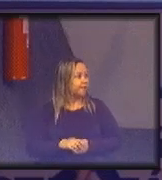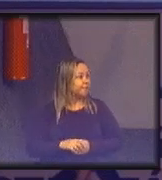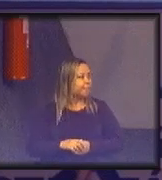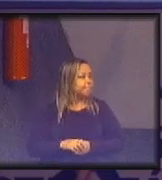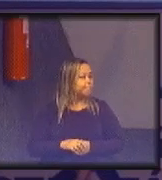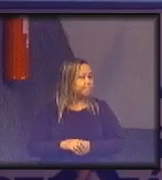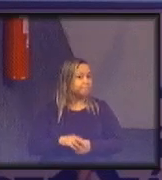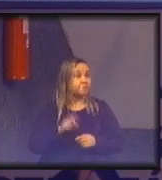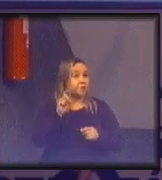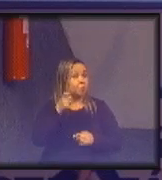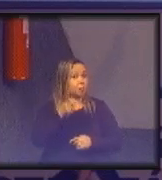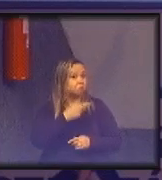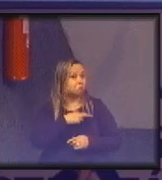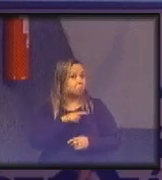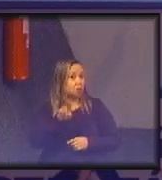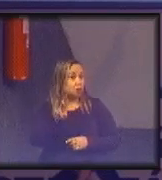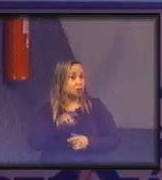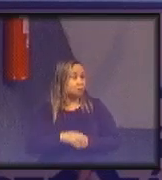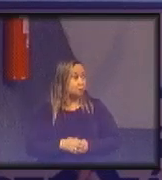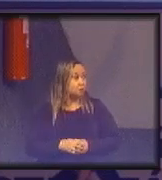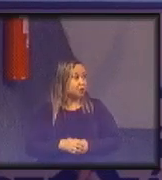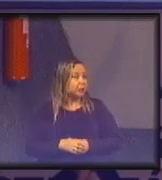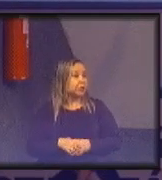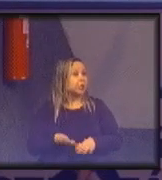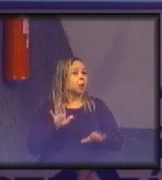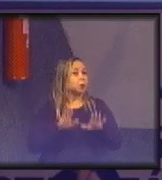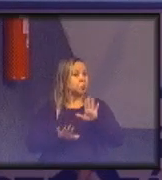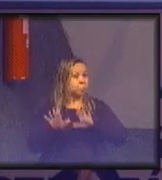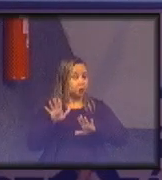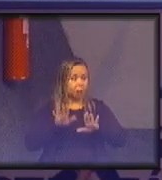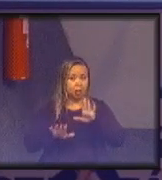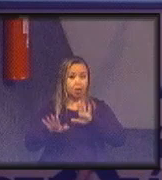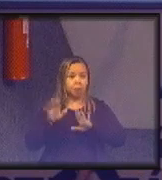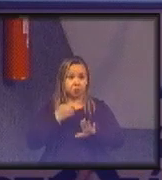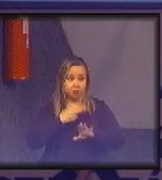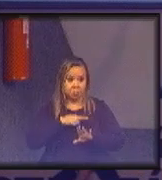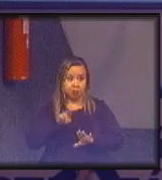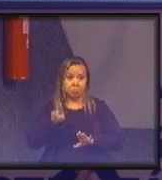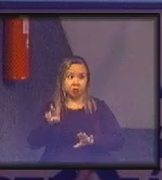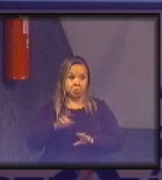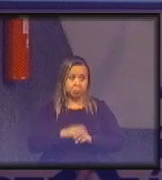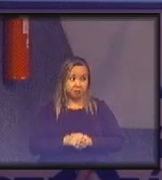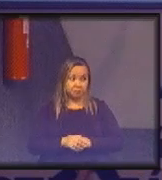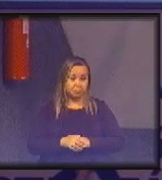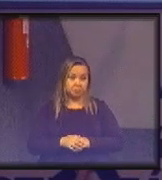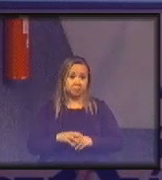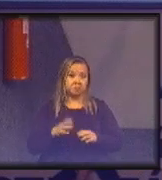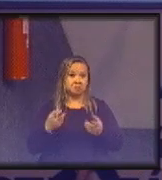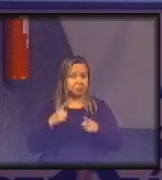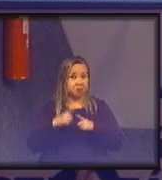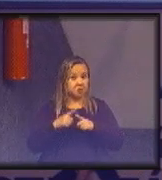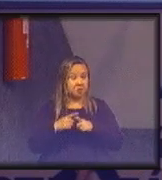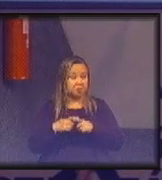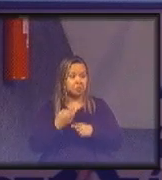religião a gente tem que tomar muito cuidado com essa nossa tendência de fazer isso